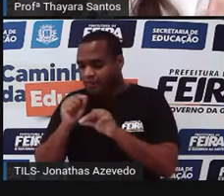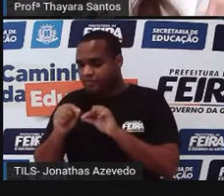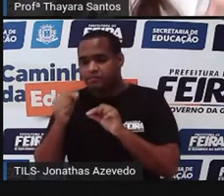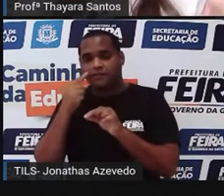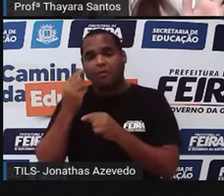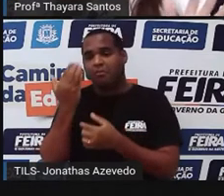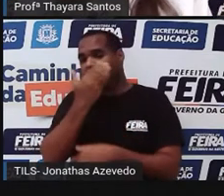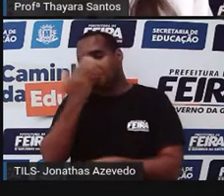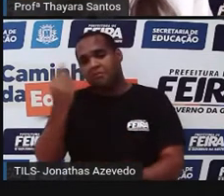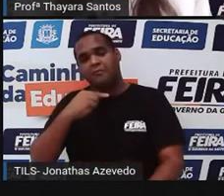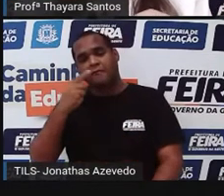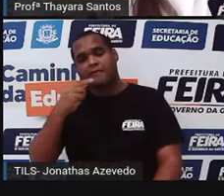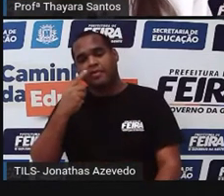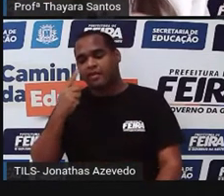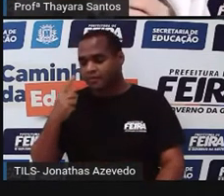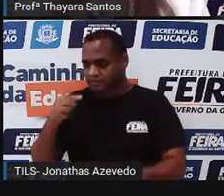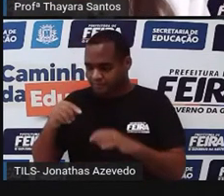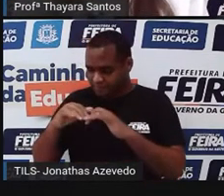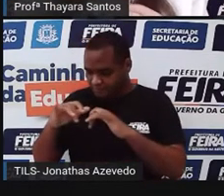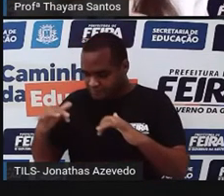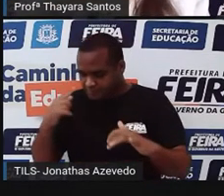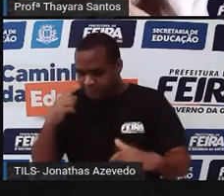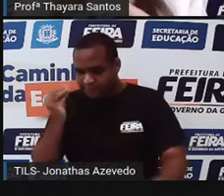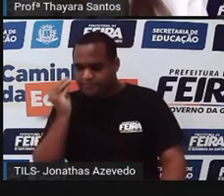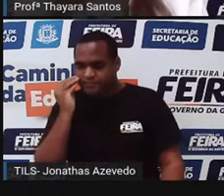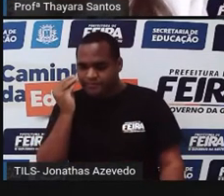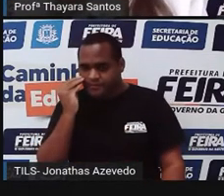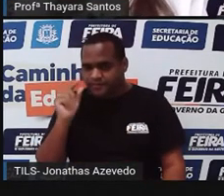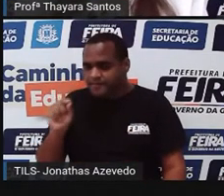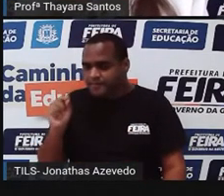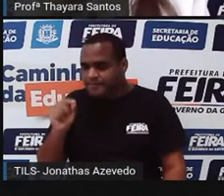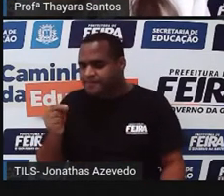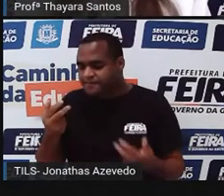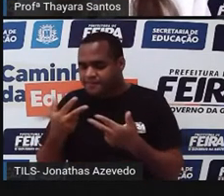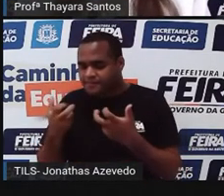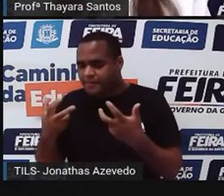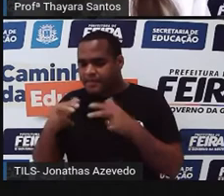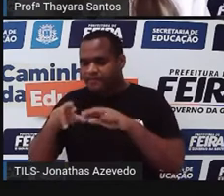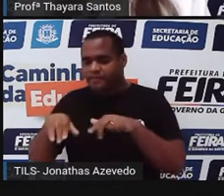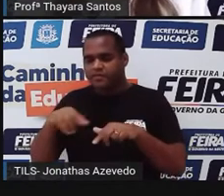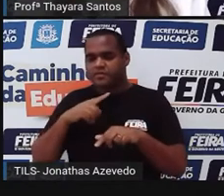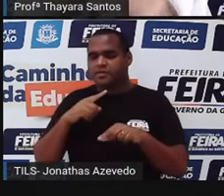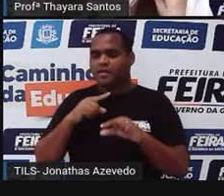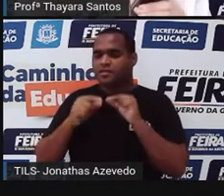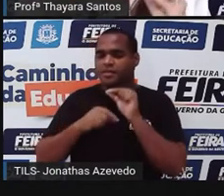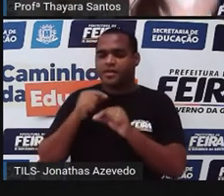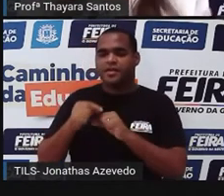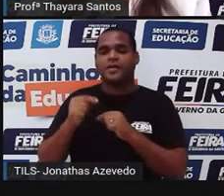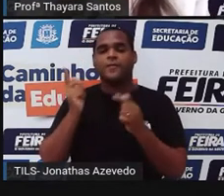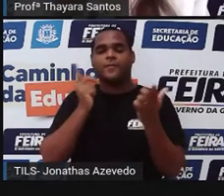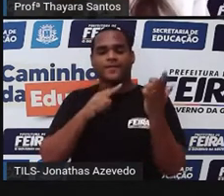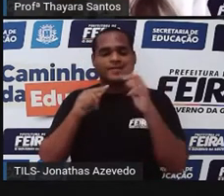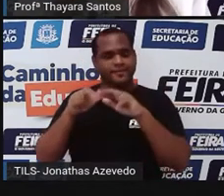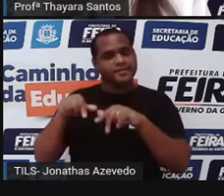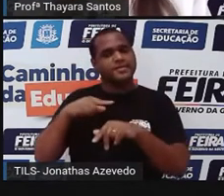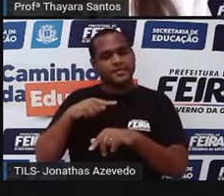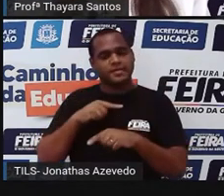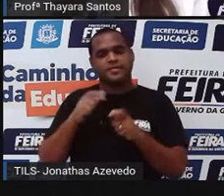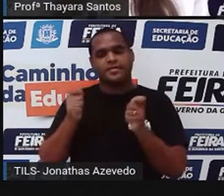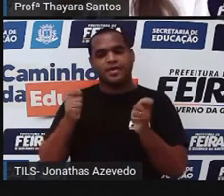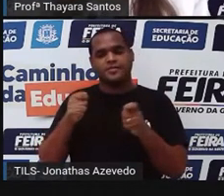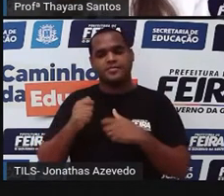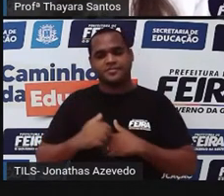identificação nenhuma. Então, eles vão fazendo esses testes, as propriedades específicas, pra conseguir identificar que substância é aquela.